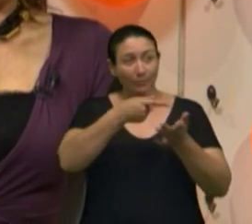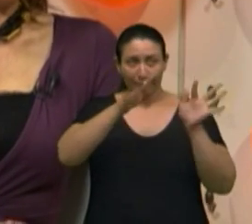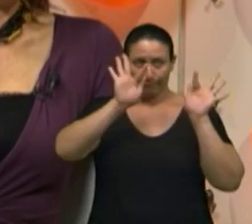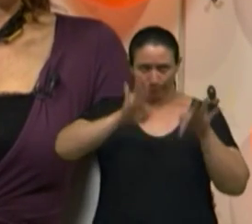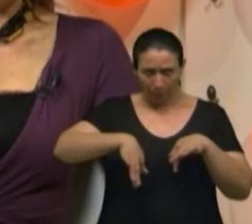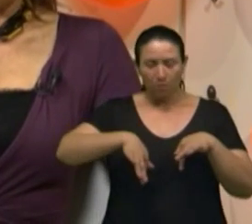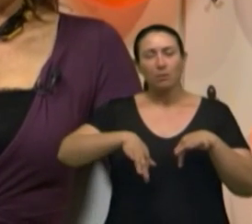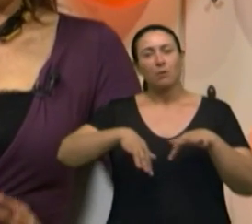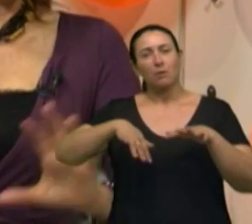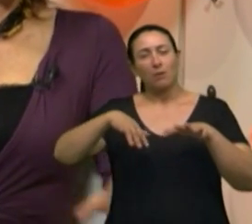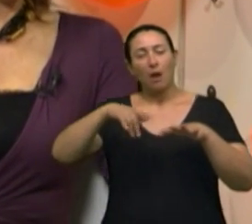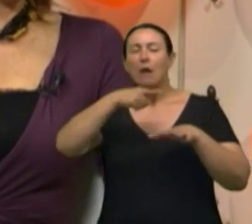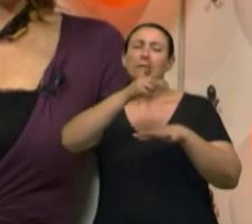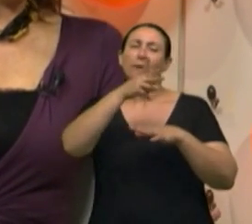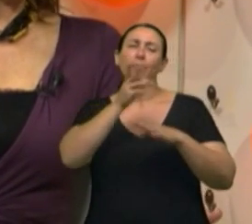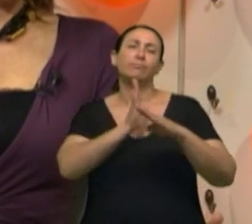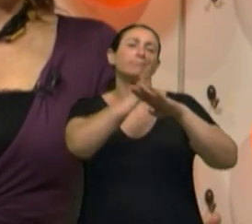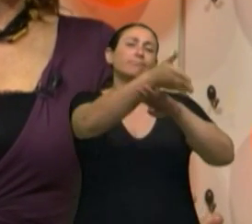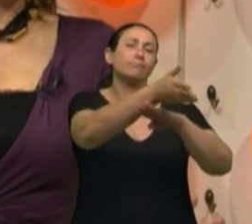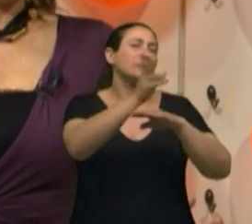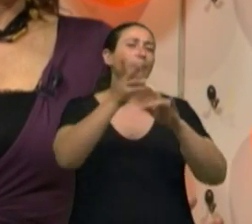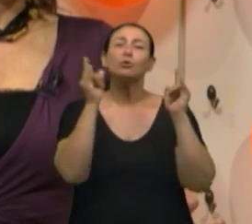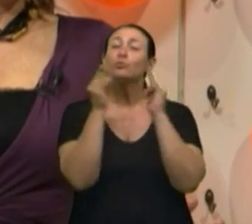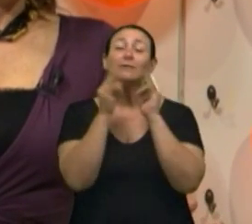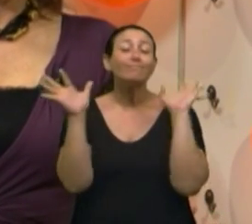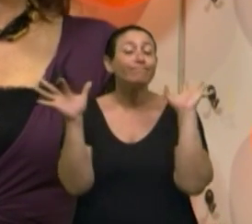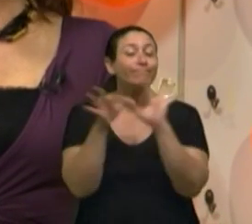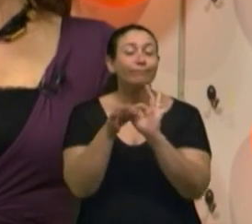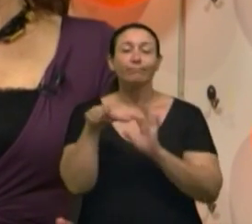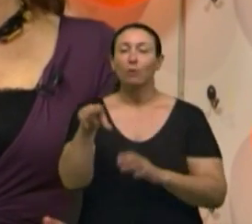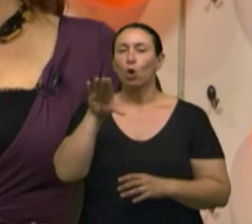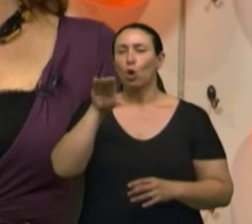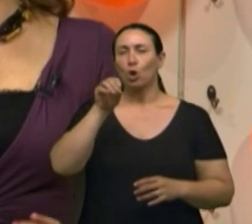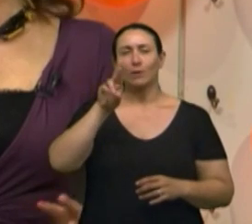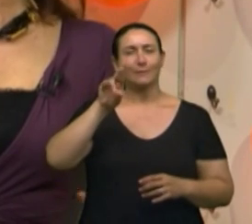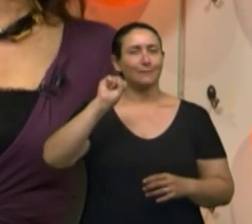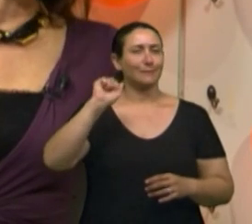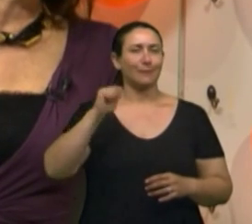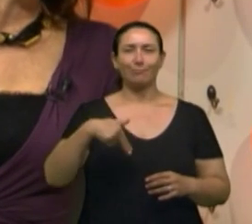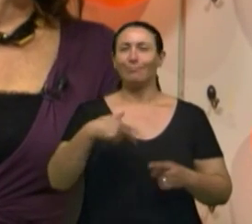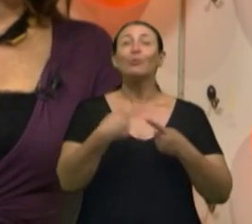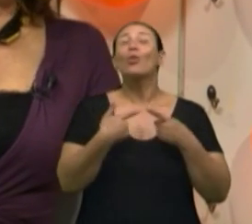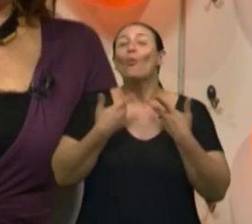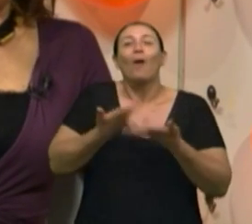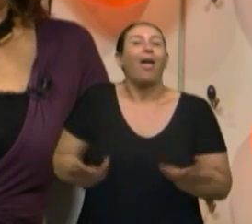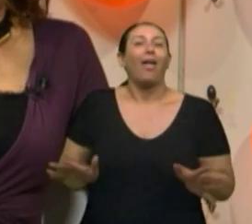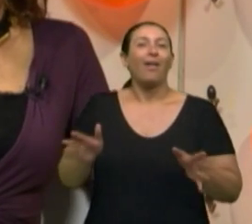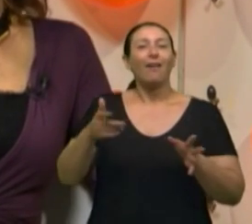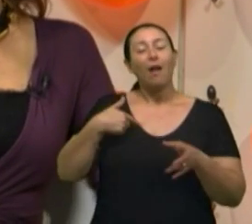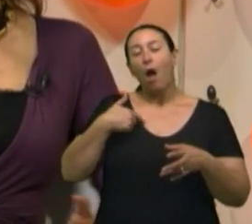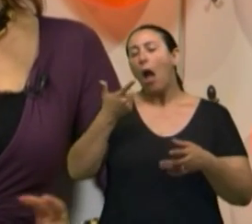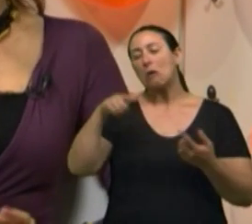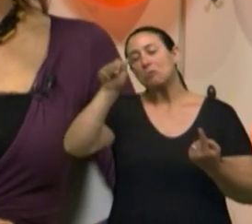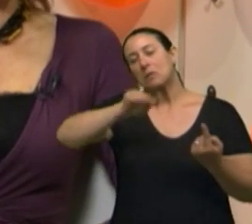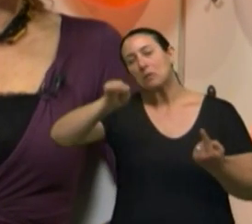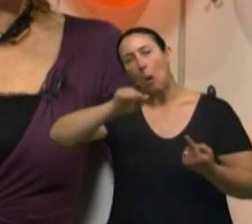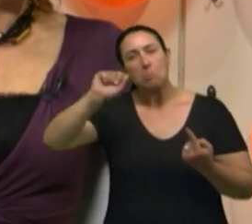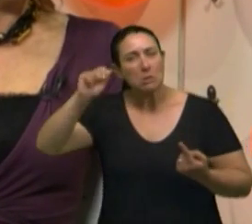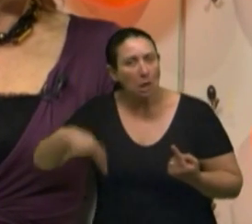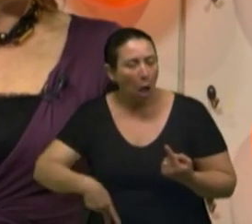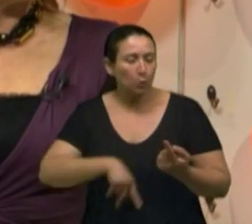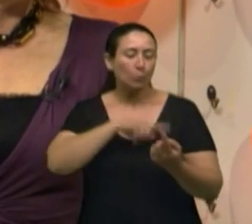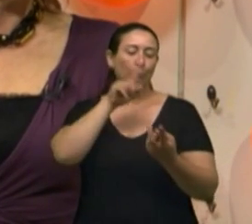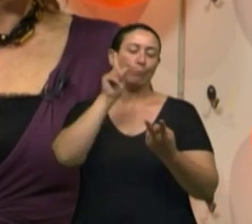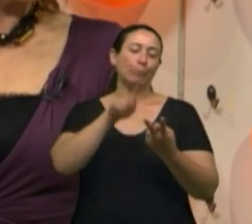instituições relacionadas à Corsã. Ah, ok. É mais fácil. associação de aposentados. Se torna mais fácil. Ou a própria